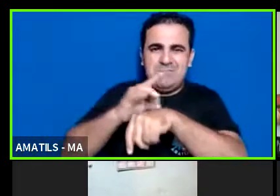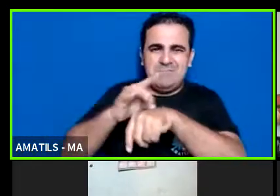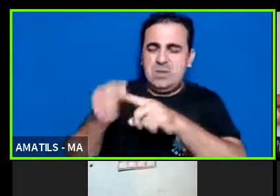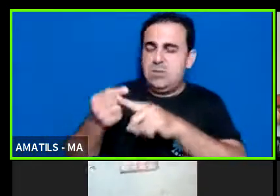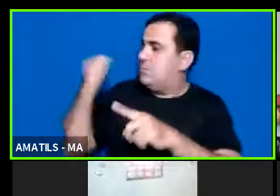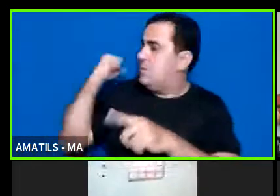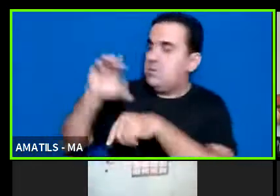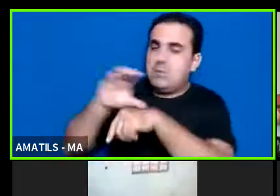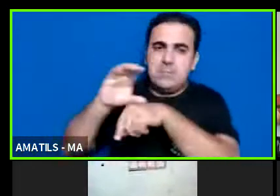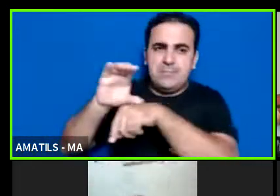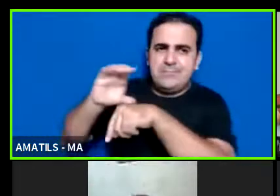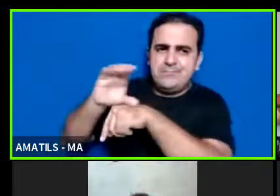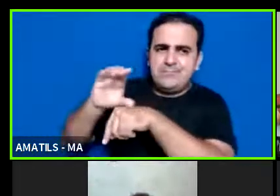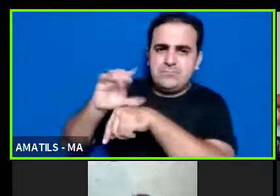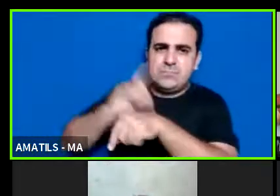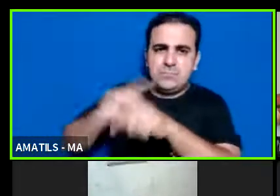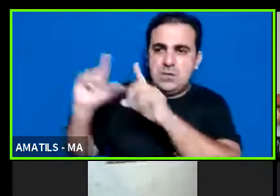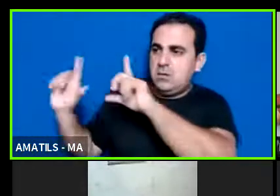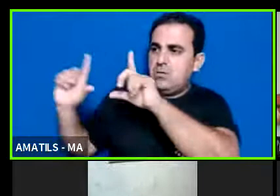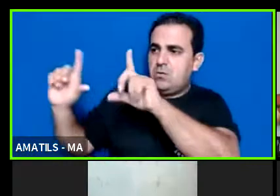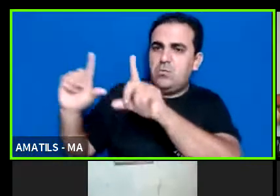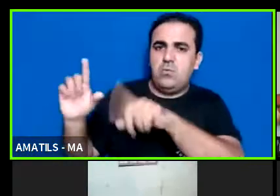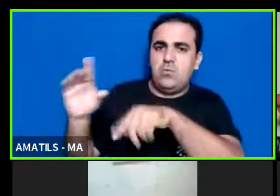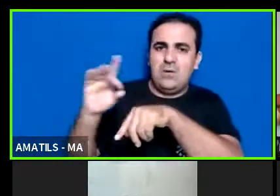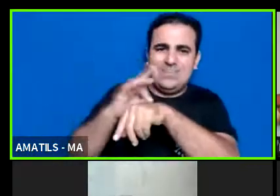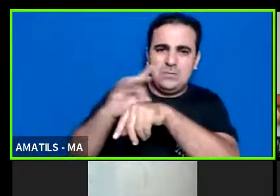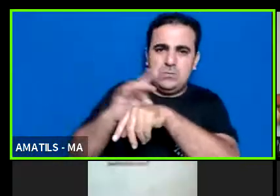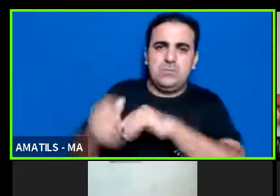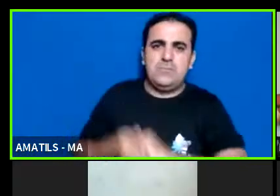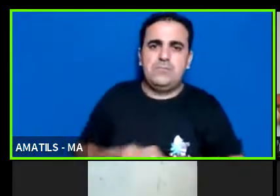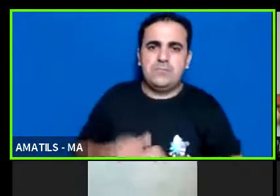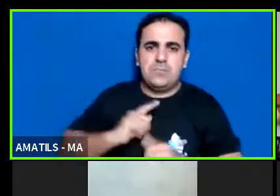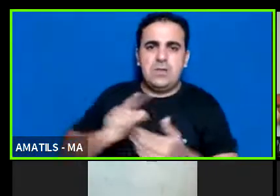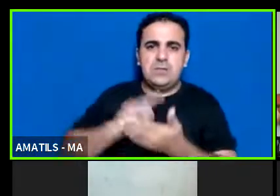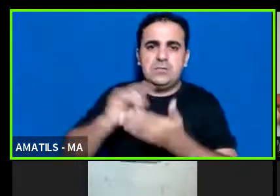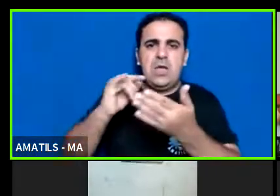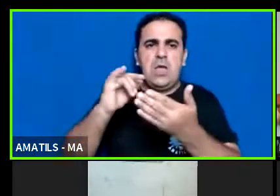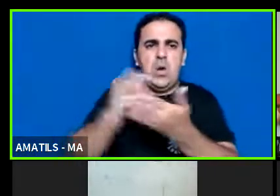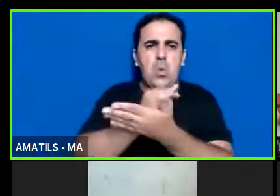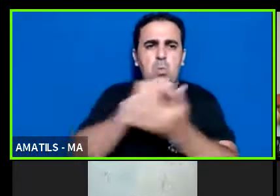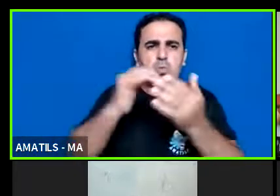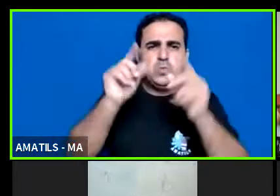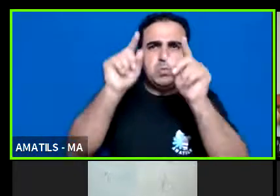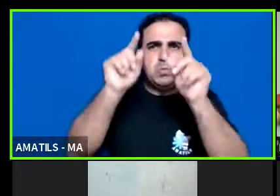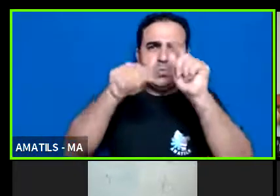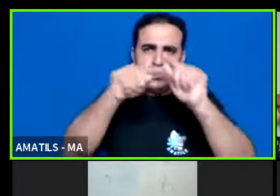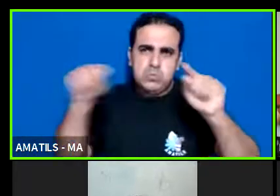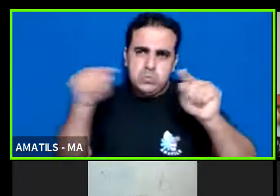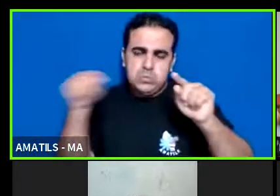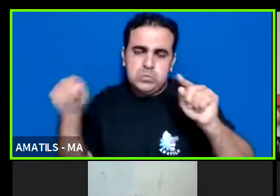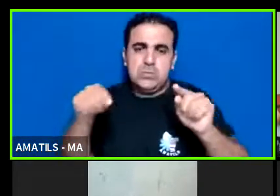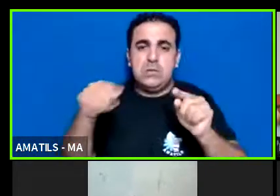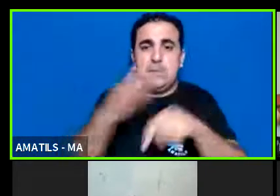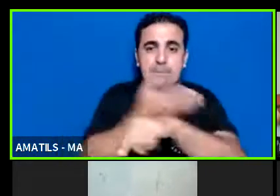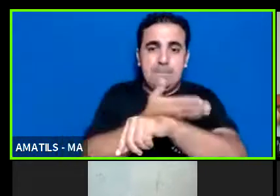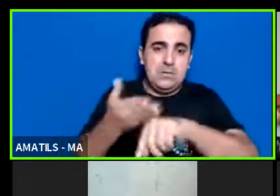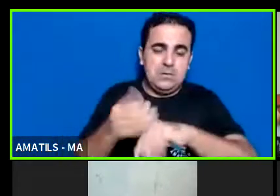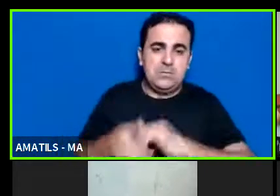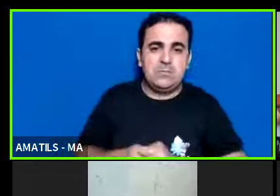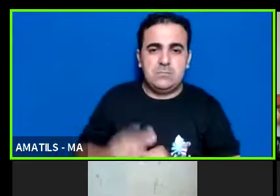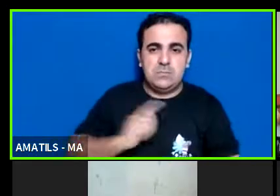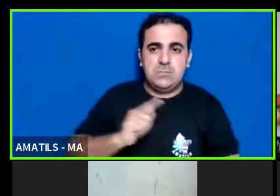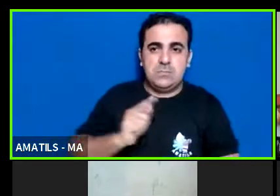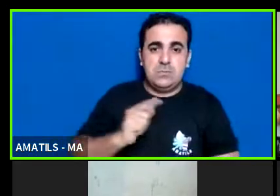parede cinza com um quadro preto com alguns detalhes em branco eu tenho uma pergunta muito